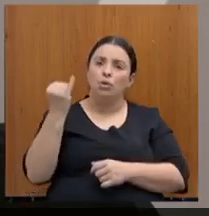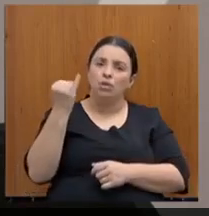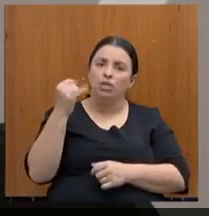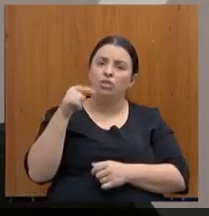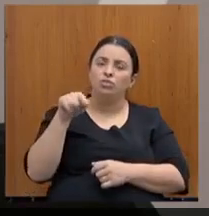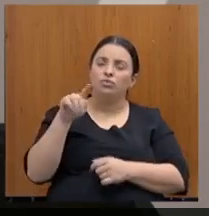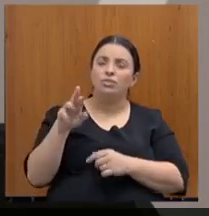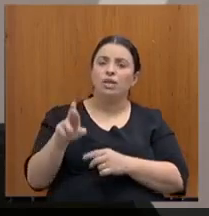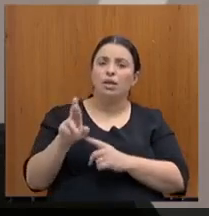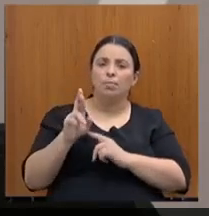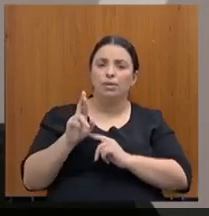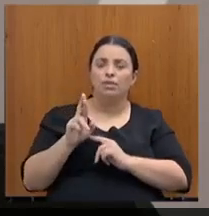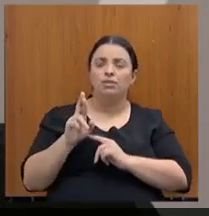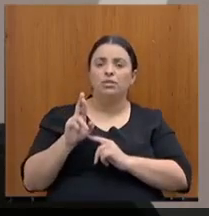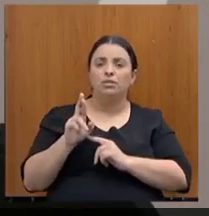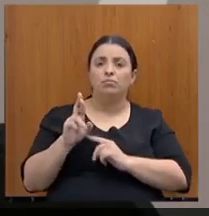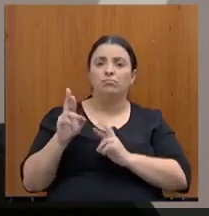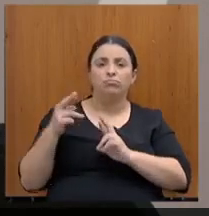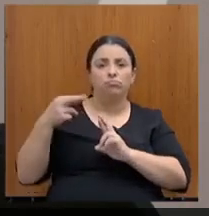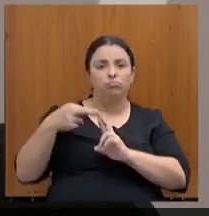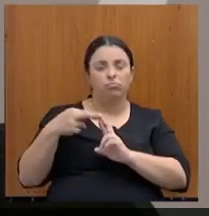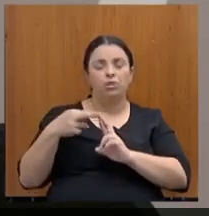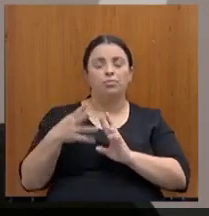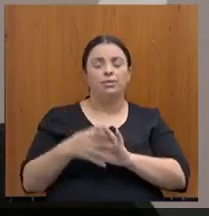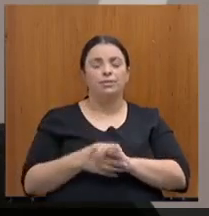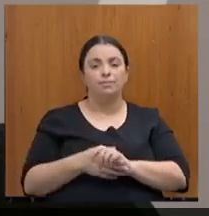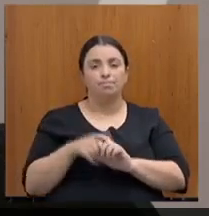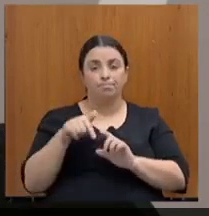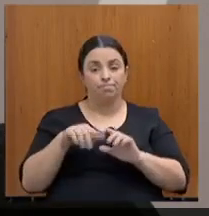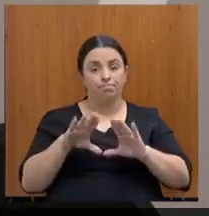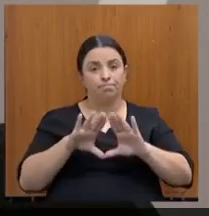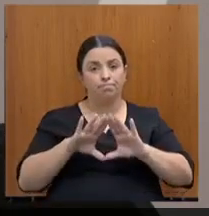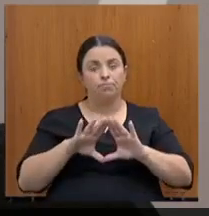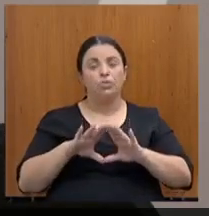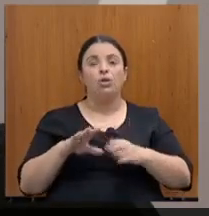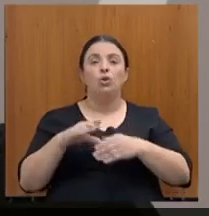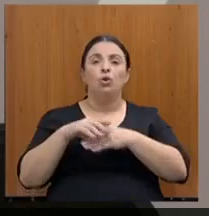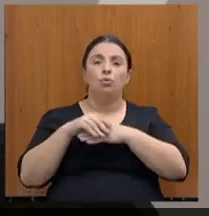todos nós nessa casa. experimentar o colega deputado Bartô,